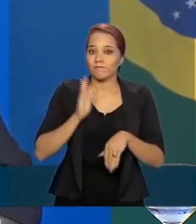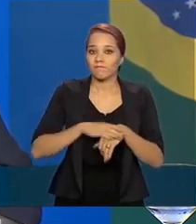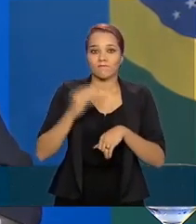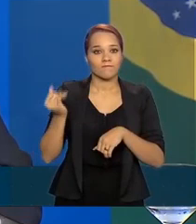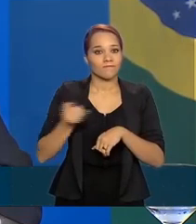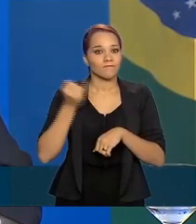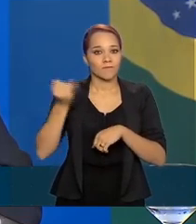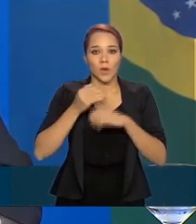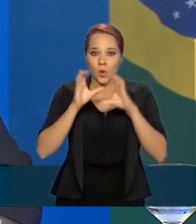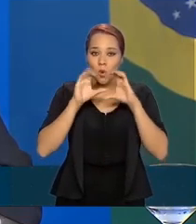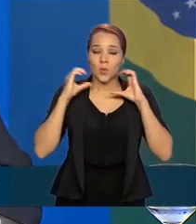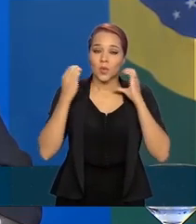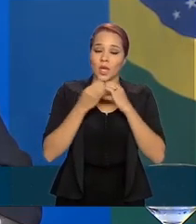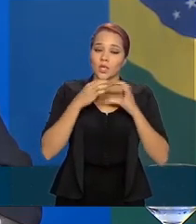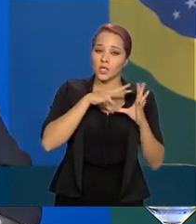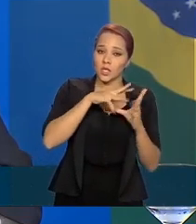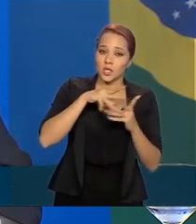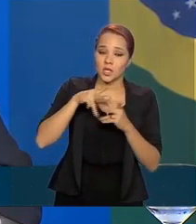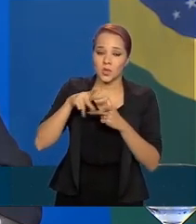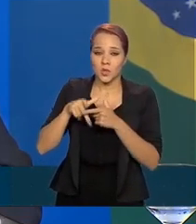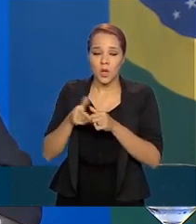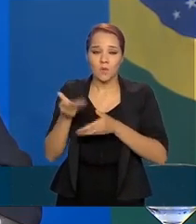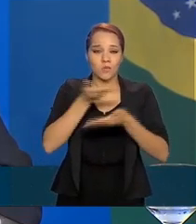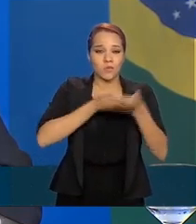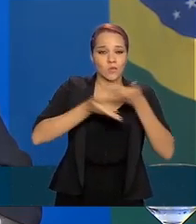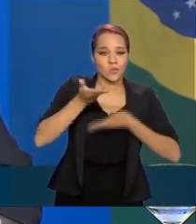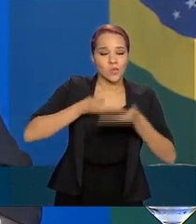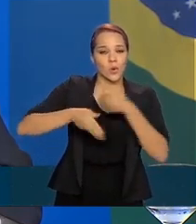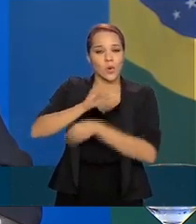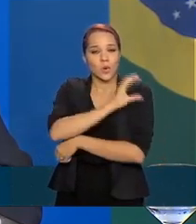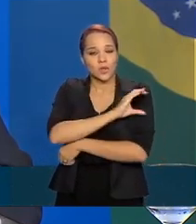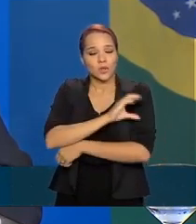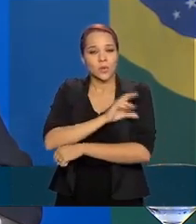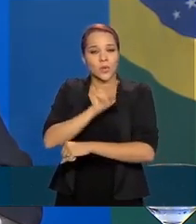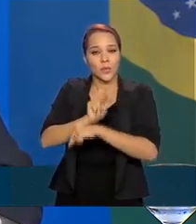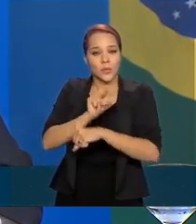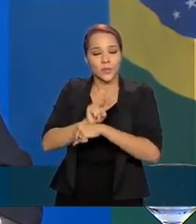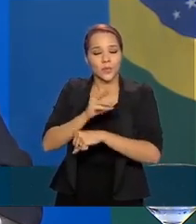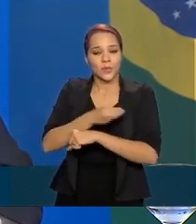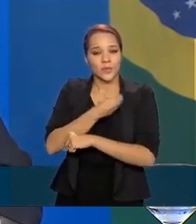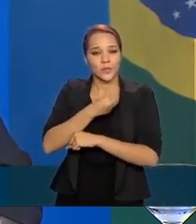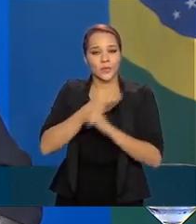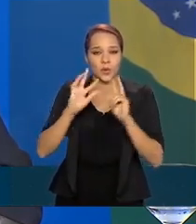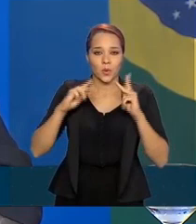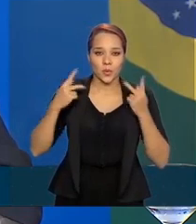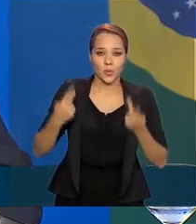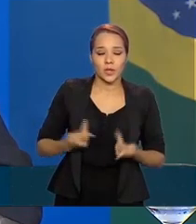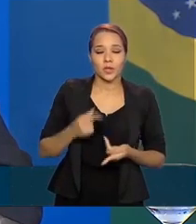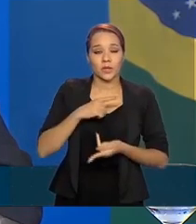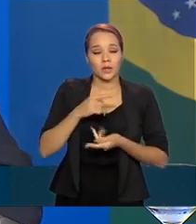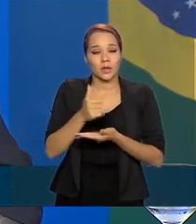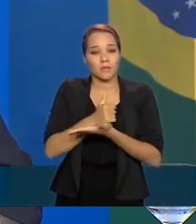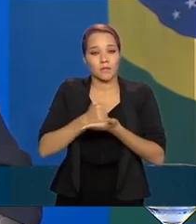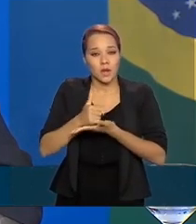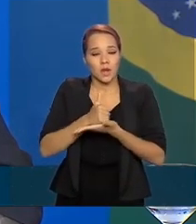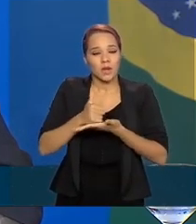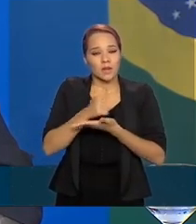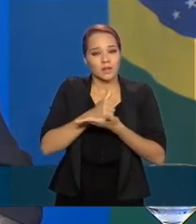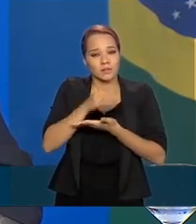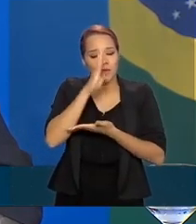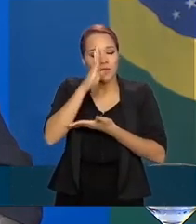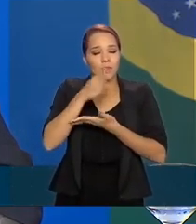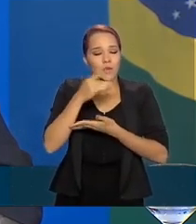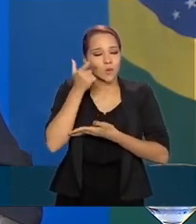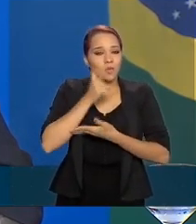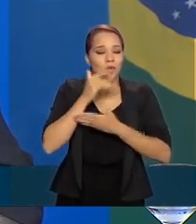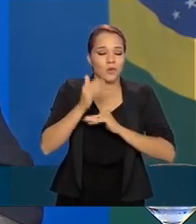é o momento da comunidade internacional intensificar a cooperação e a coordenação para proteger a vida humana e lançar as bases para uma forte recuperação